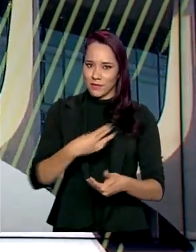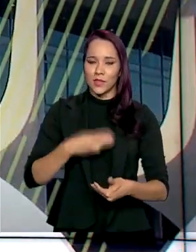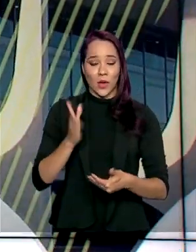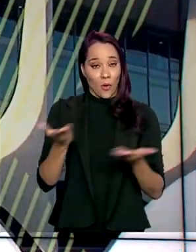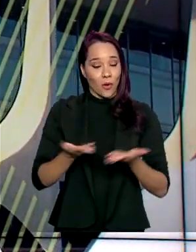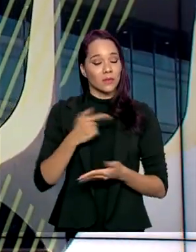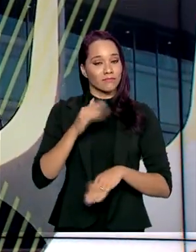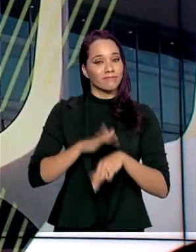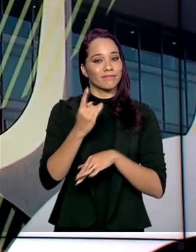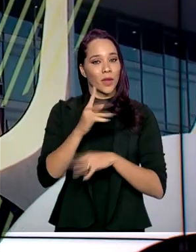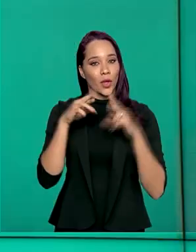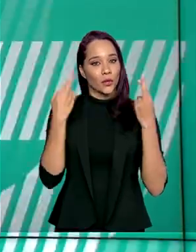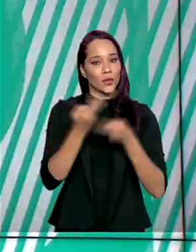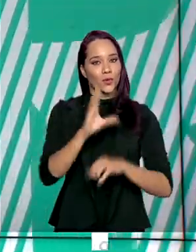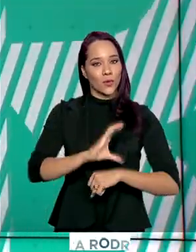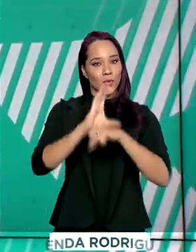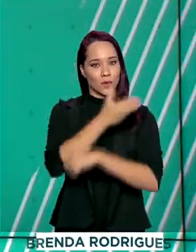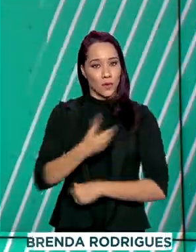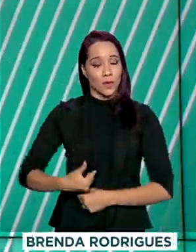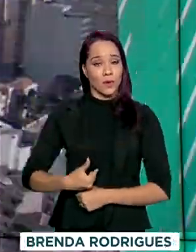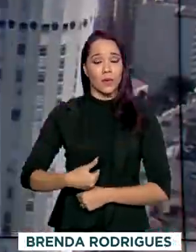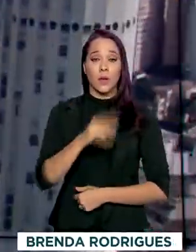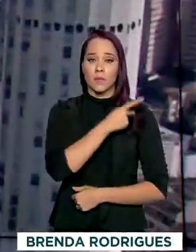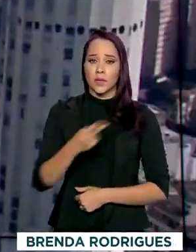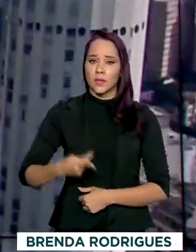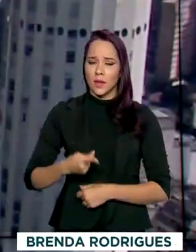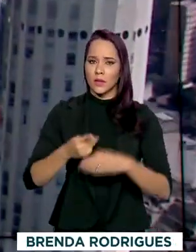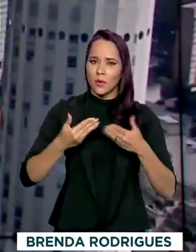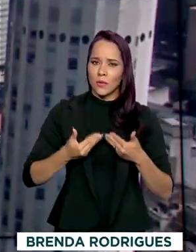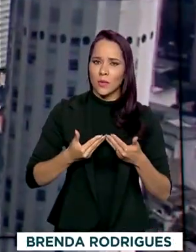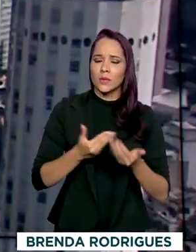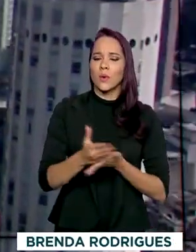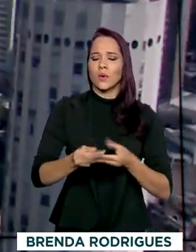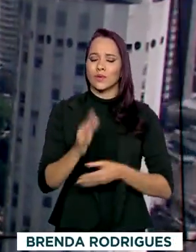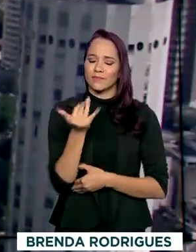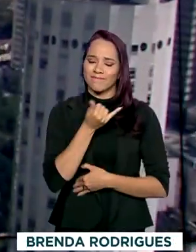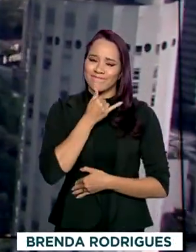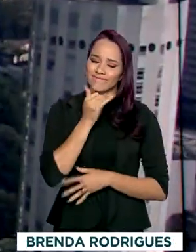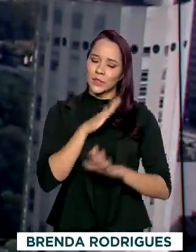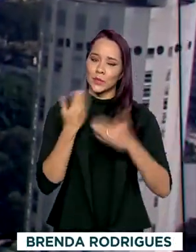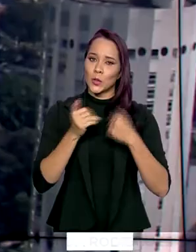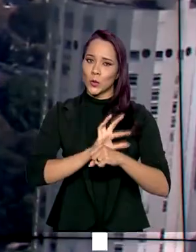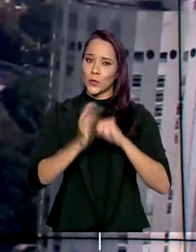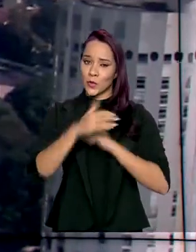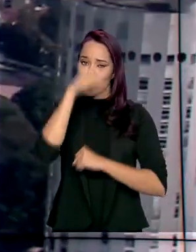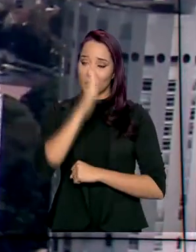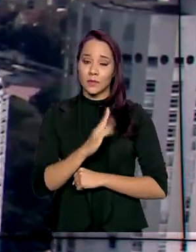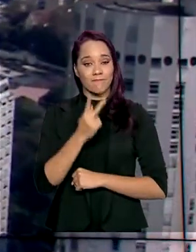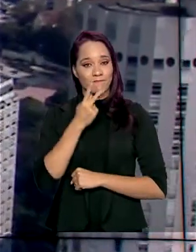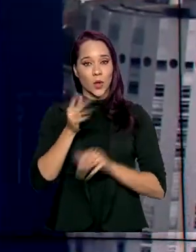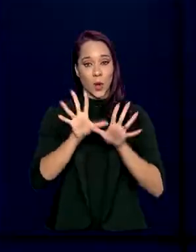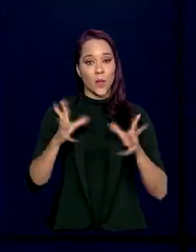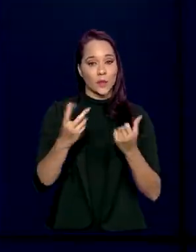uma reunião do Conselho de Governo. O presidente abriu o encontro lamentando as mortes por coronavírus no Brasil e citou a OMS,